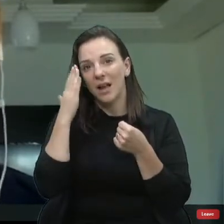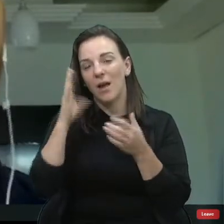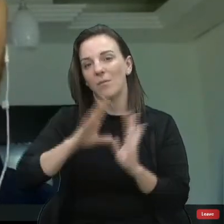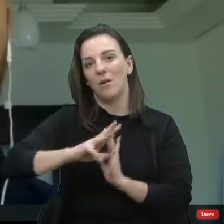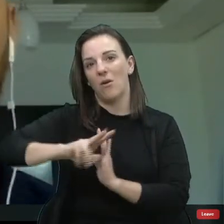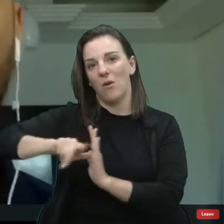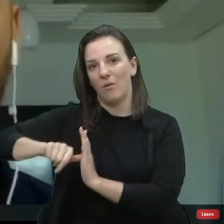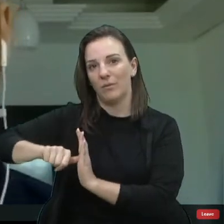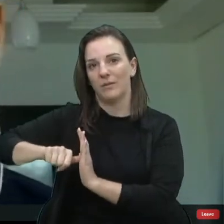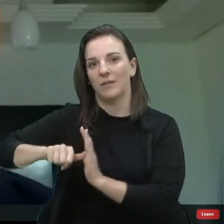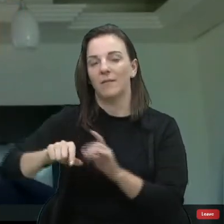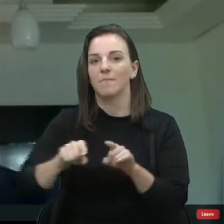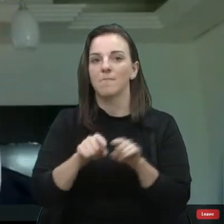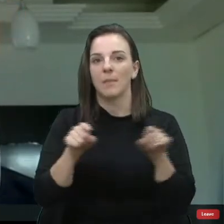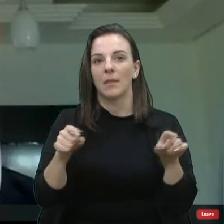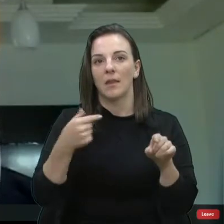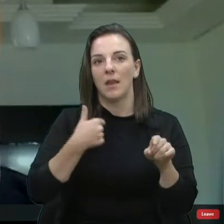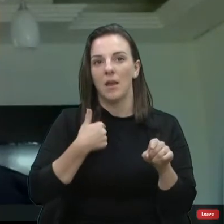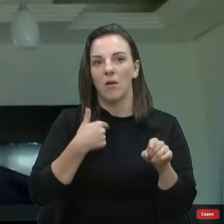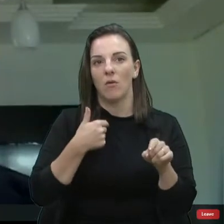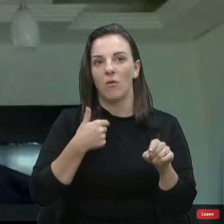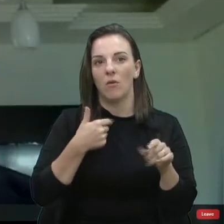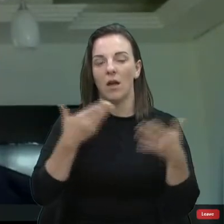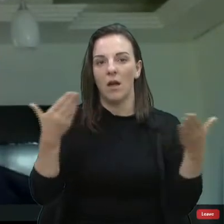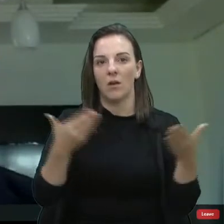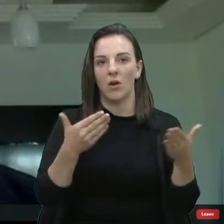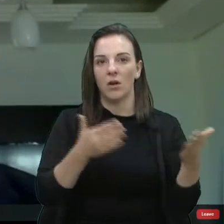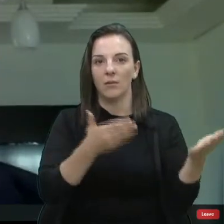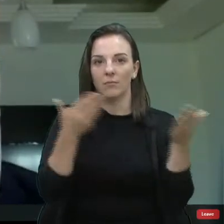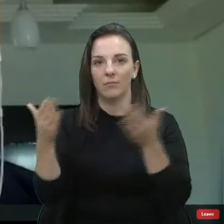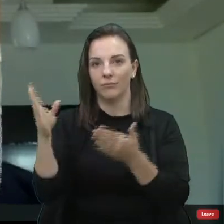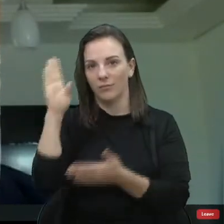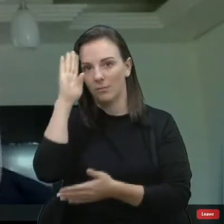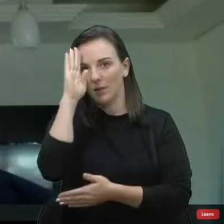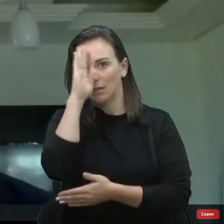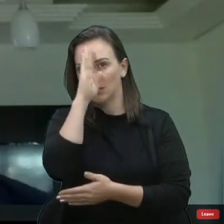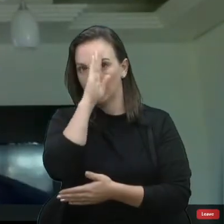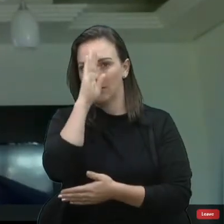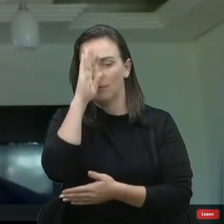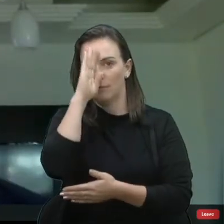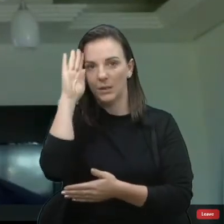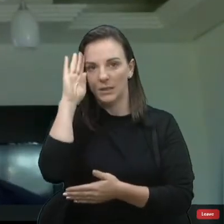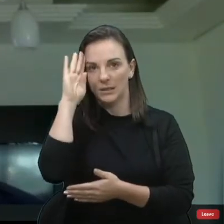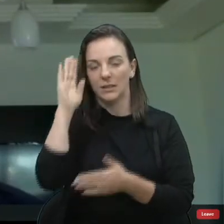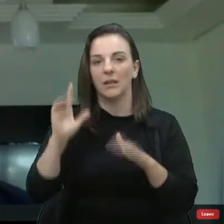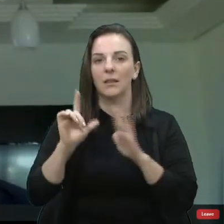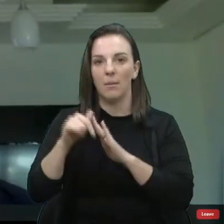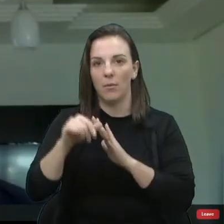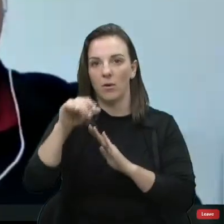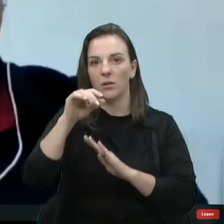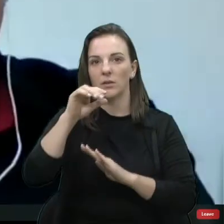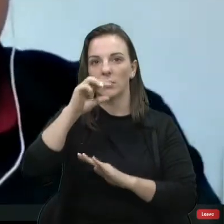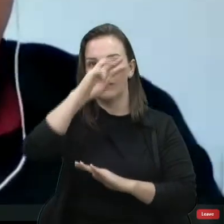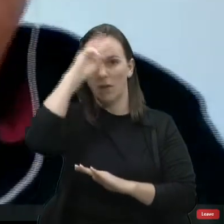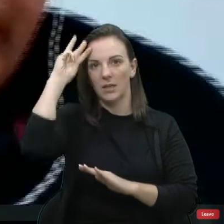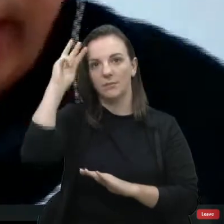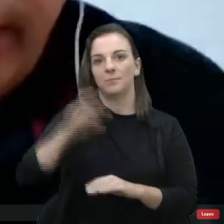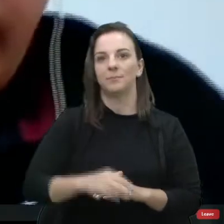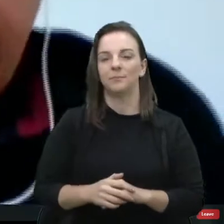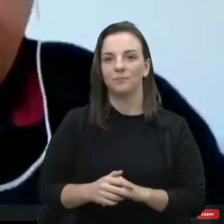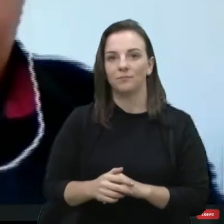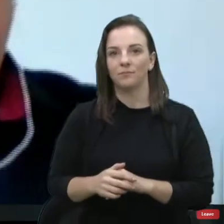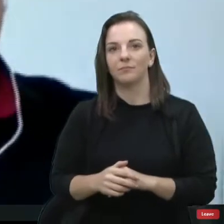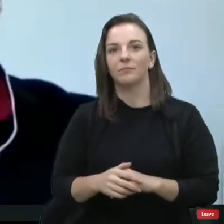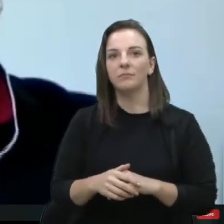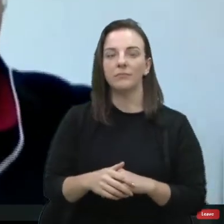Então, eu vou passar a parte para o Bressan e depois para o Valinho que tinha pedido antes. Vereador Bressan. Obrigado, vereador Marcon. Como para